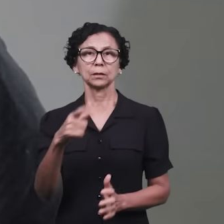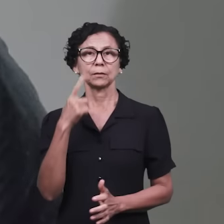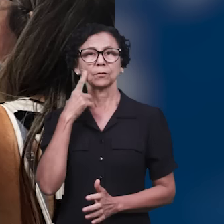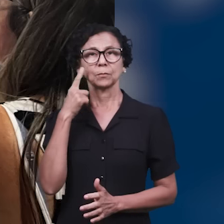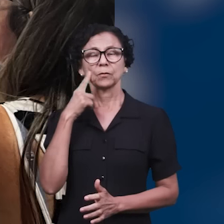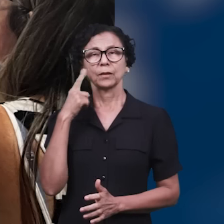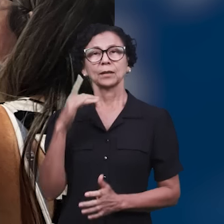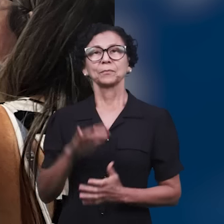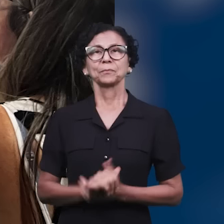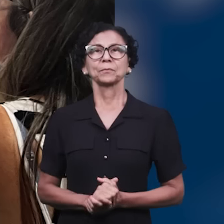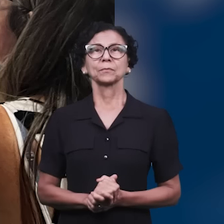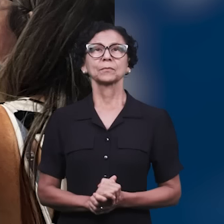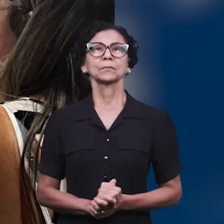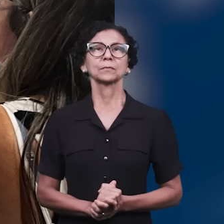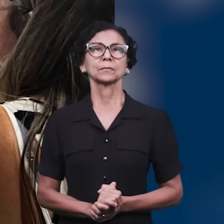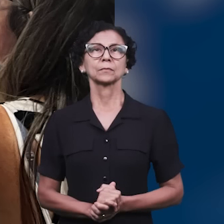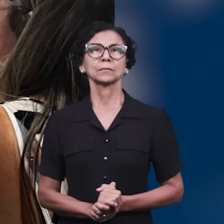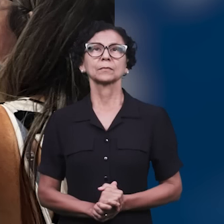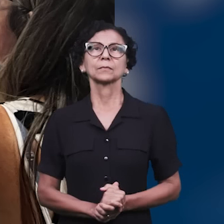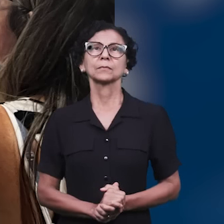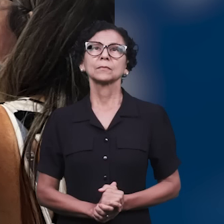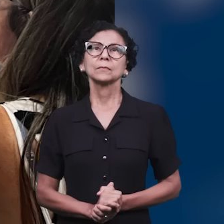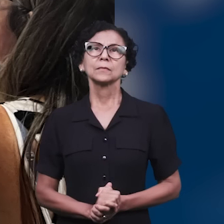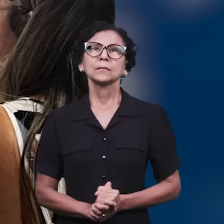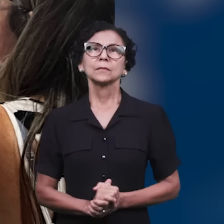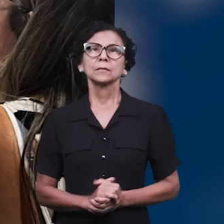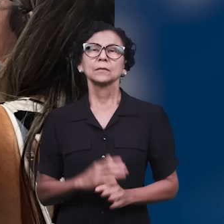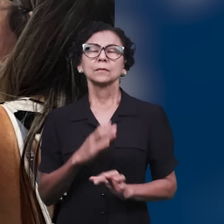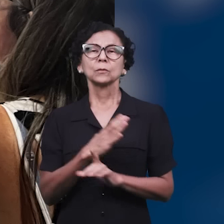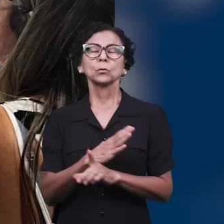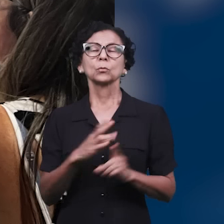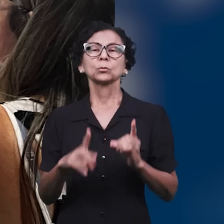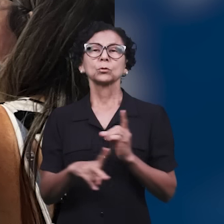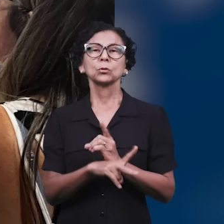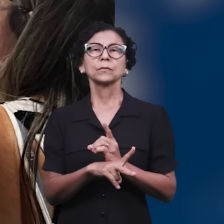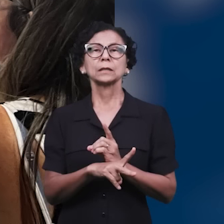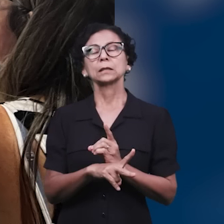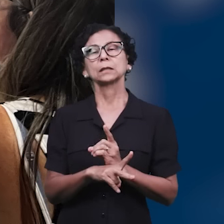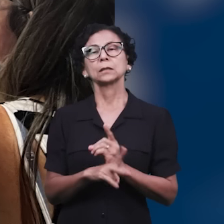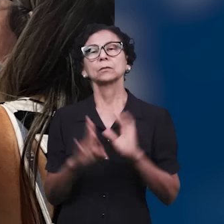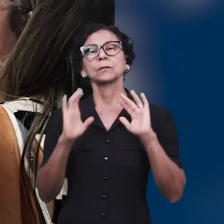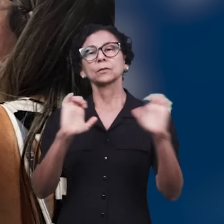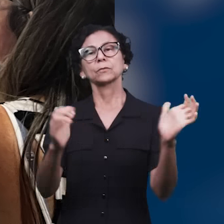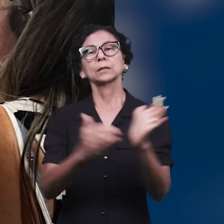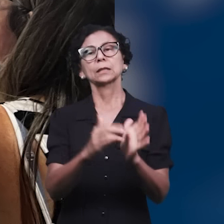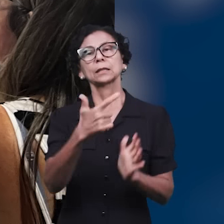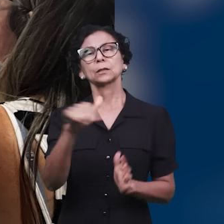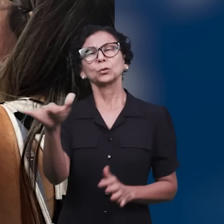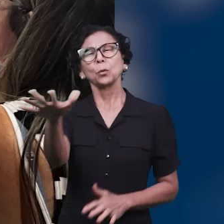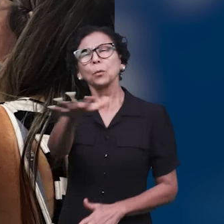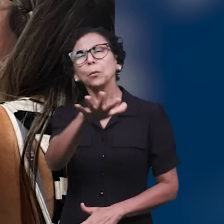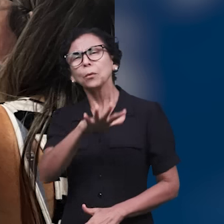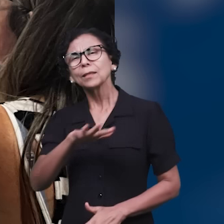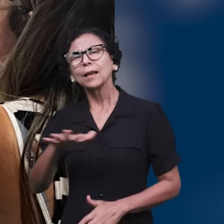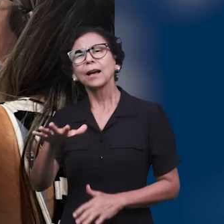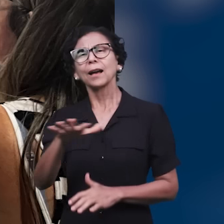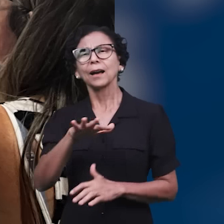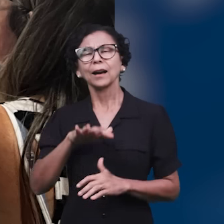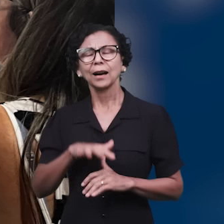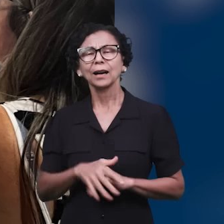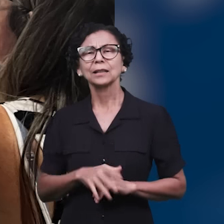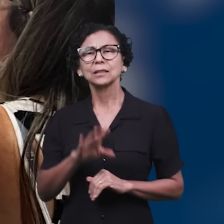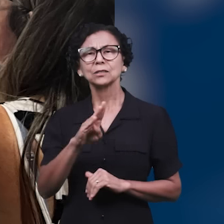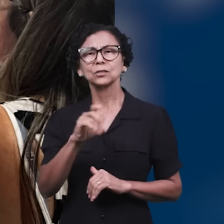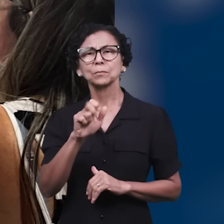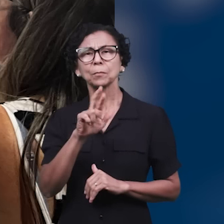conosco. Foi realizada na Igreja da Estamparia uma vigília do Evangelho Sem Fronteiras com toda a área de Barra Mansa. A igreja